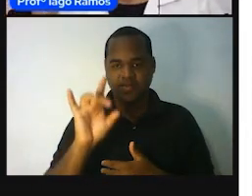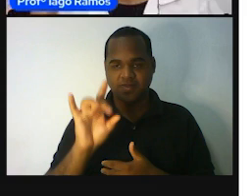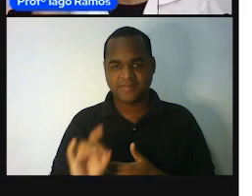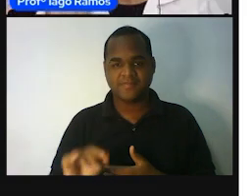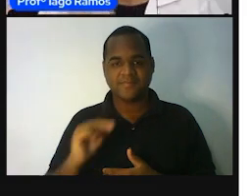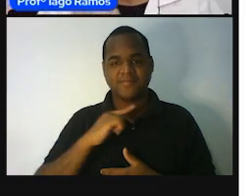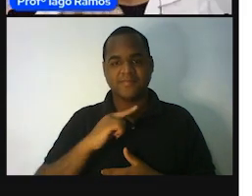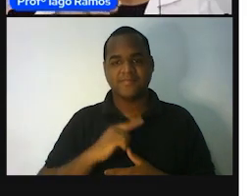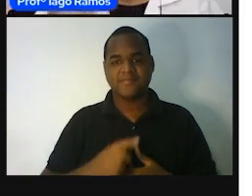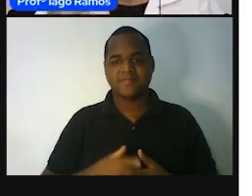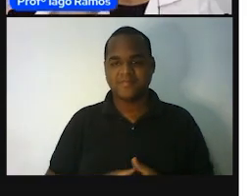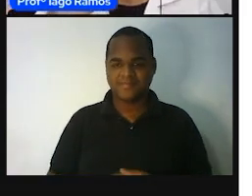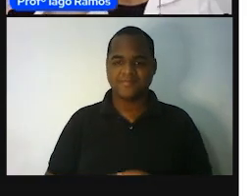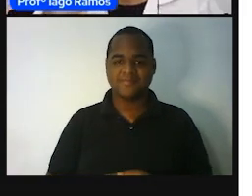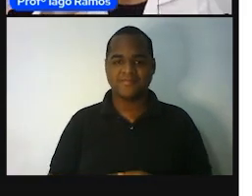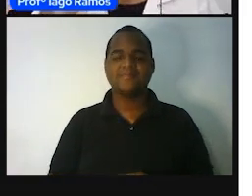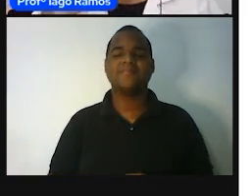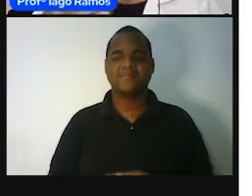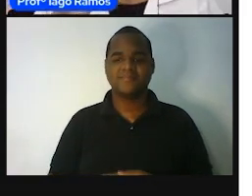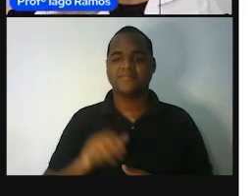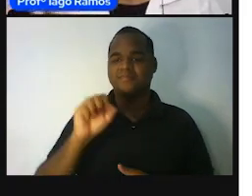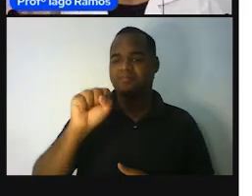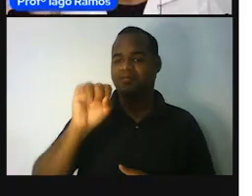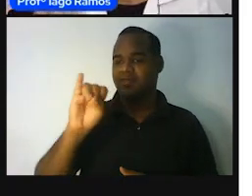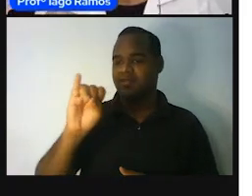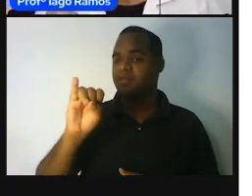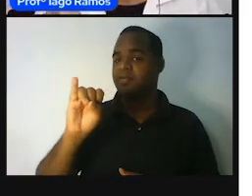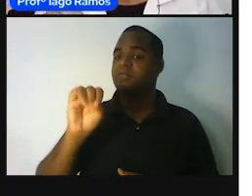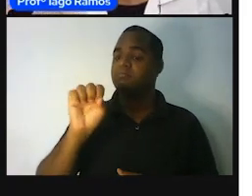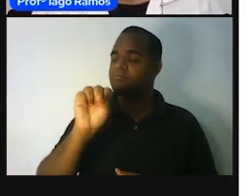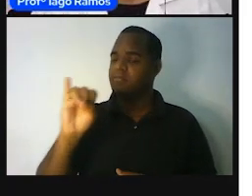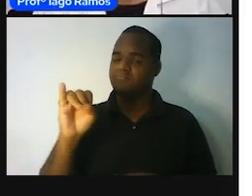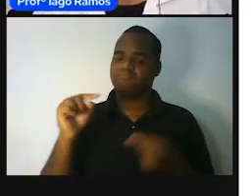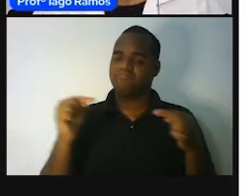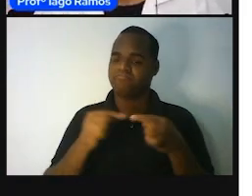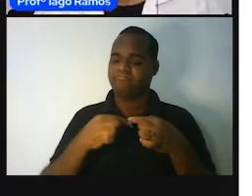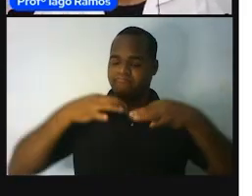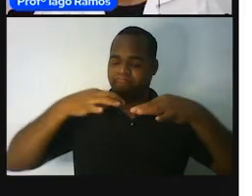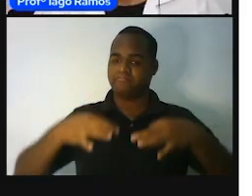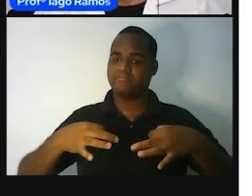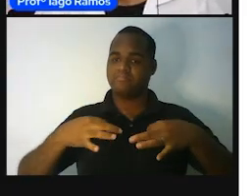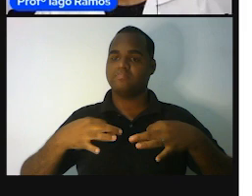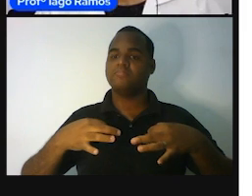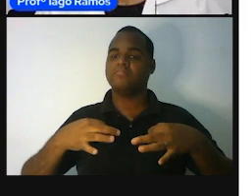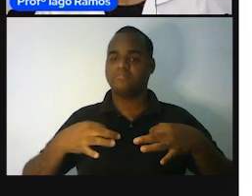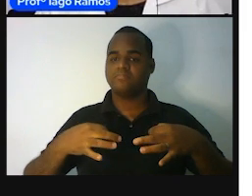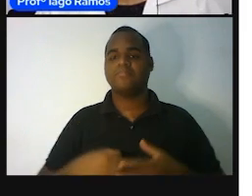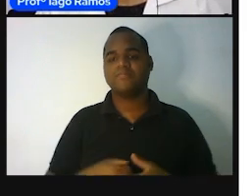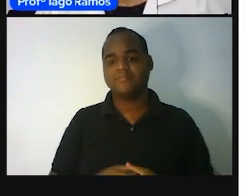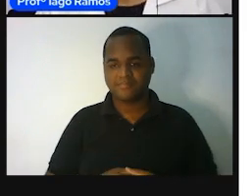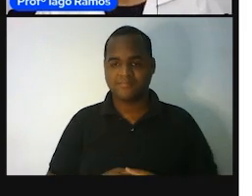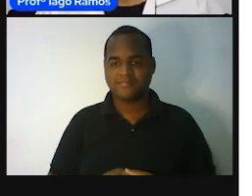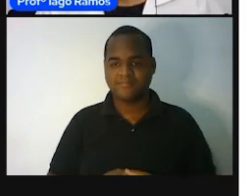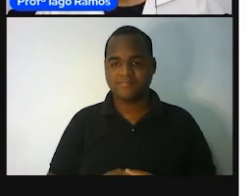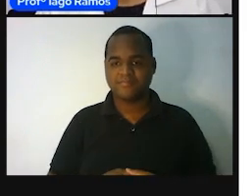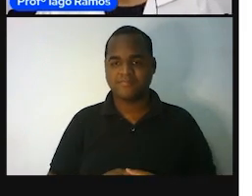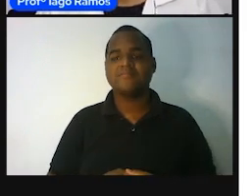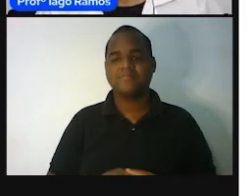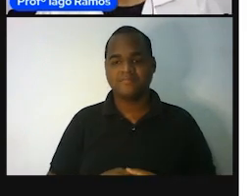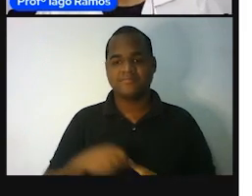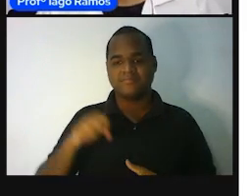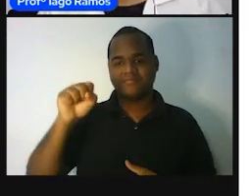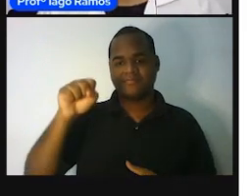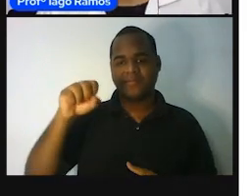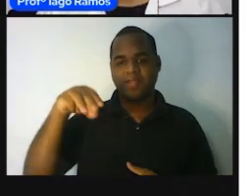uma unidade que é padrão, que é o método. O tempo é o ciclismo. O é